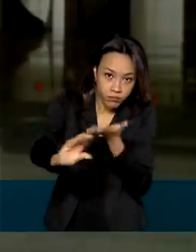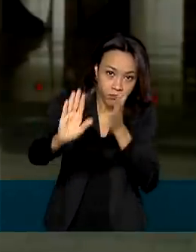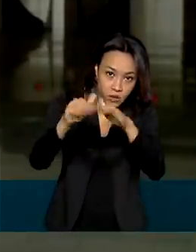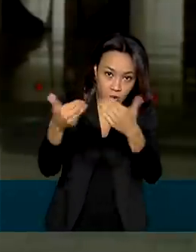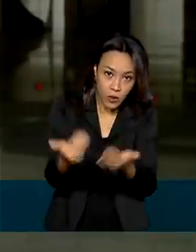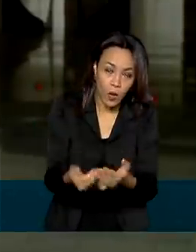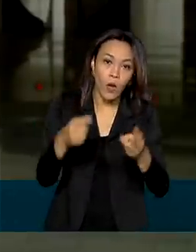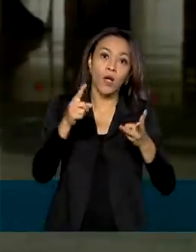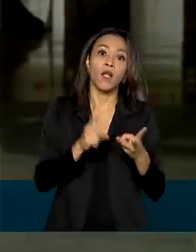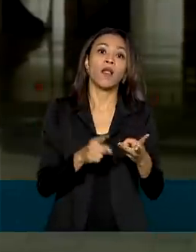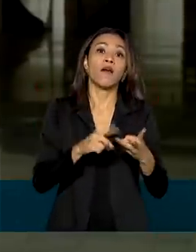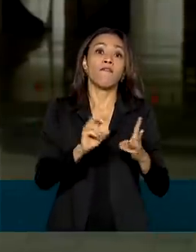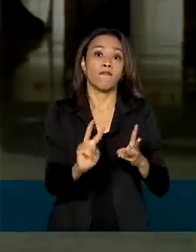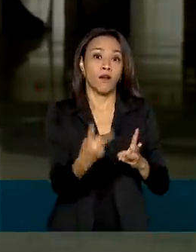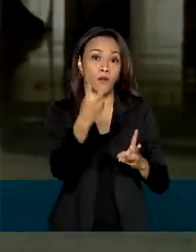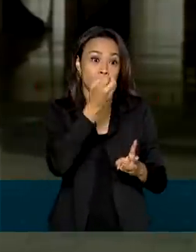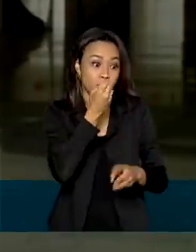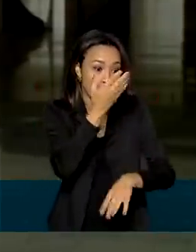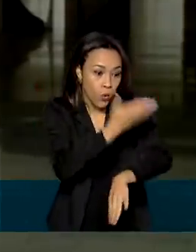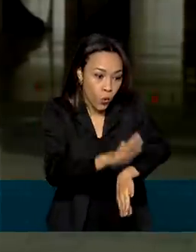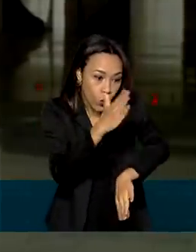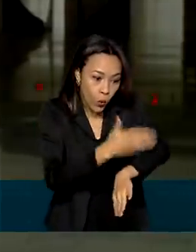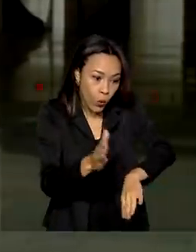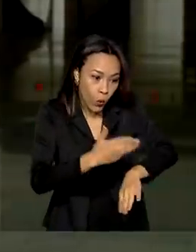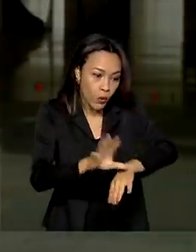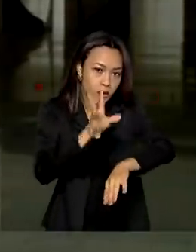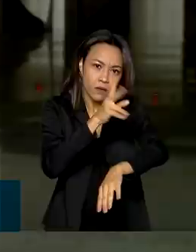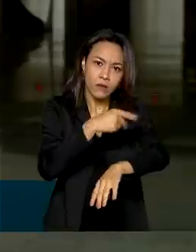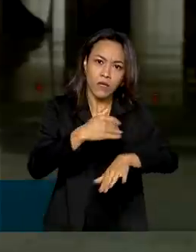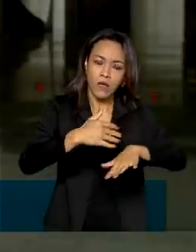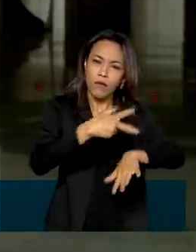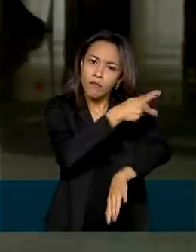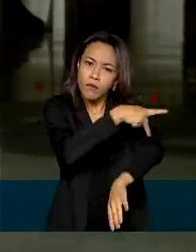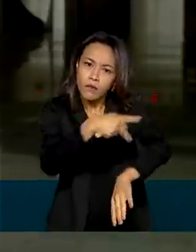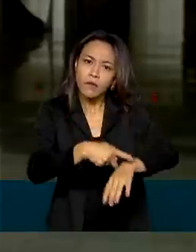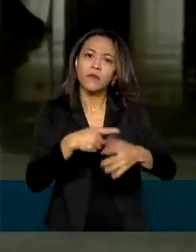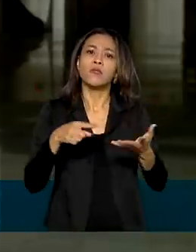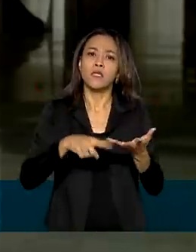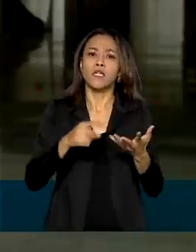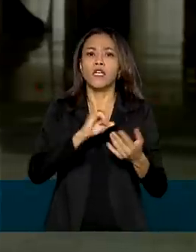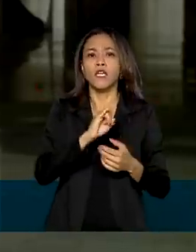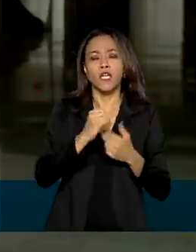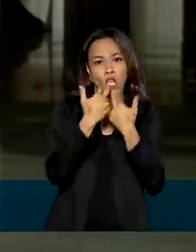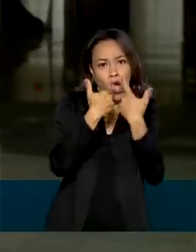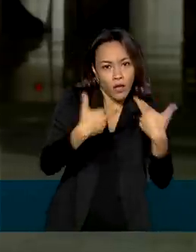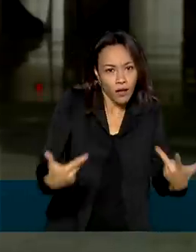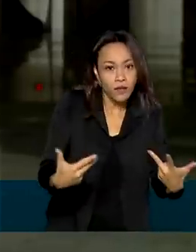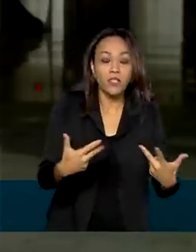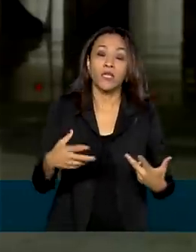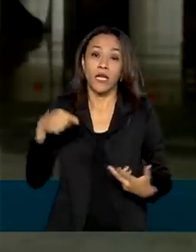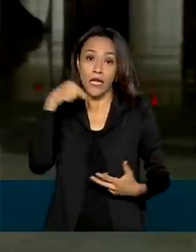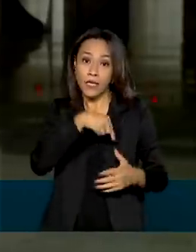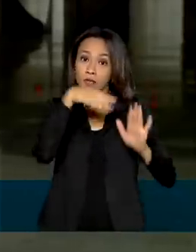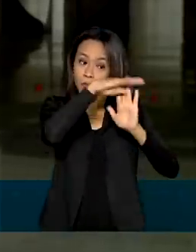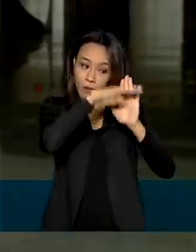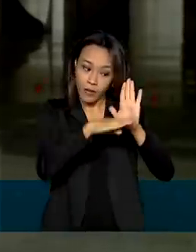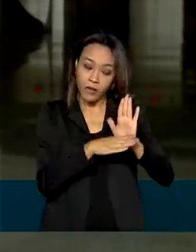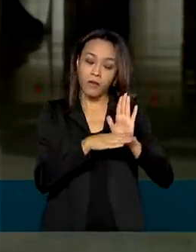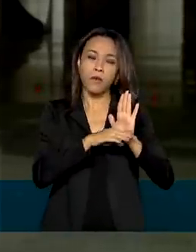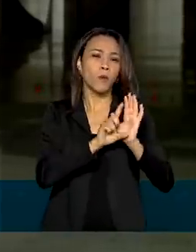valorização de boas práticas e inovação. Segundo o Ministério da Educação, Brasil na Escola vai atender